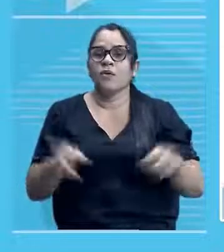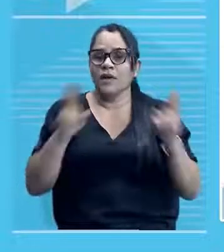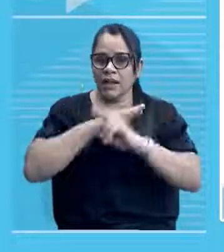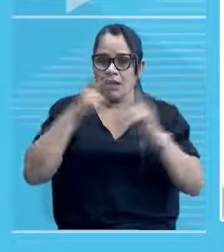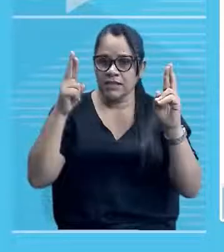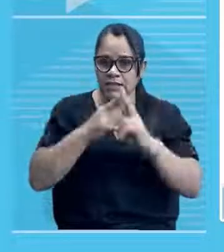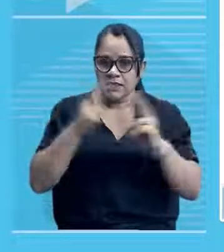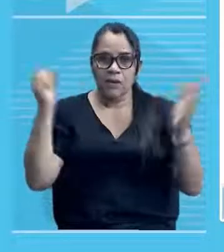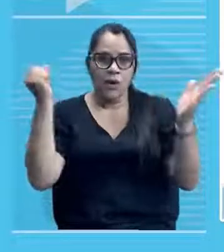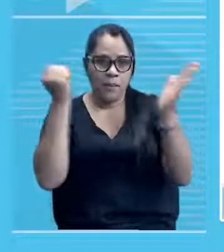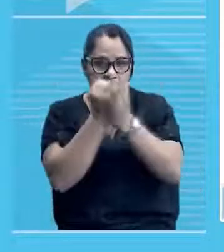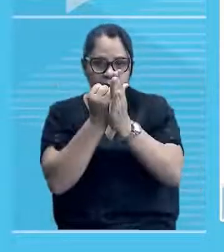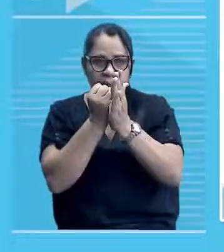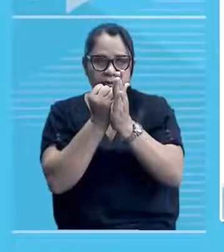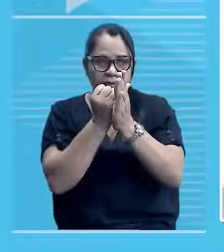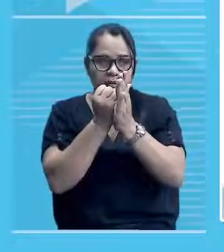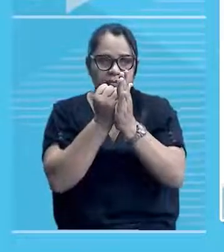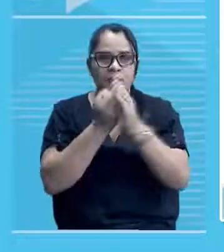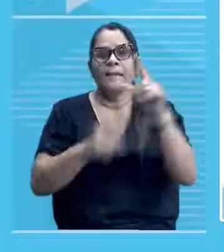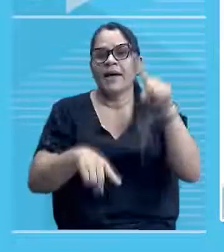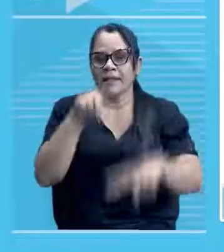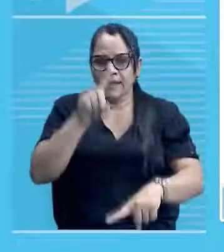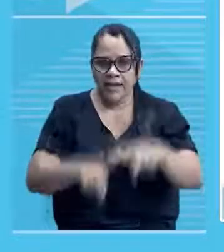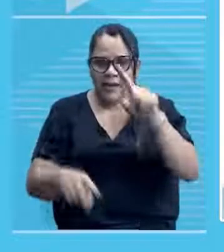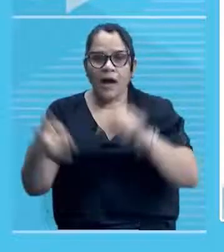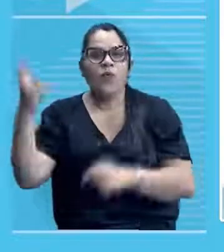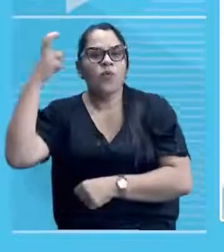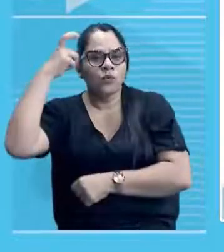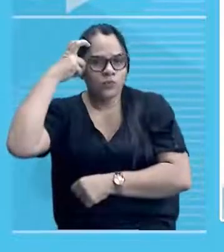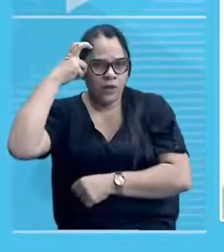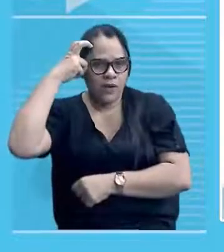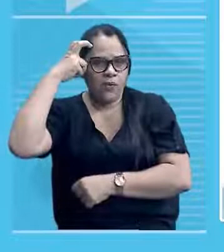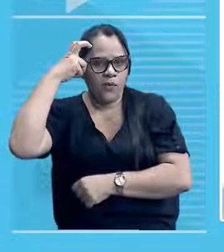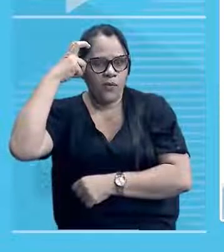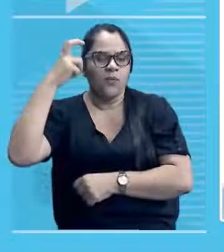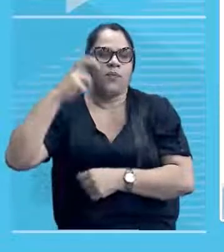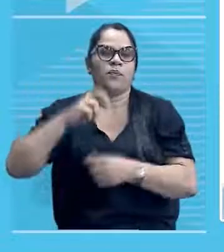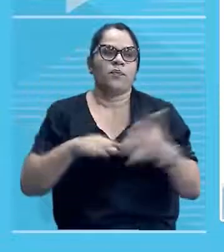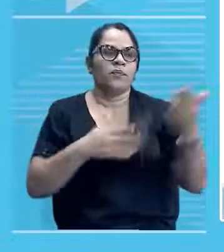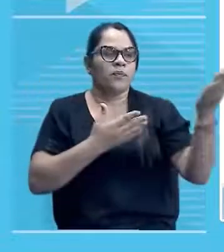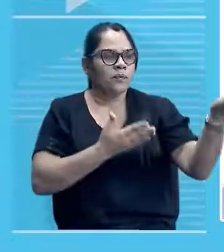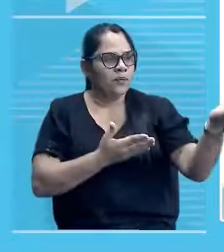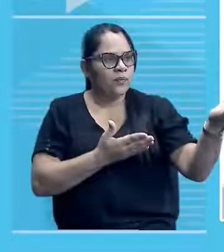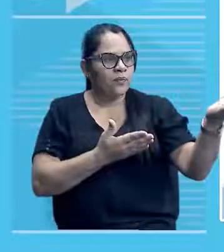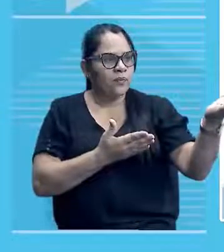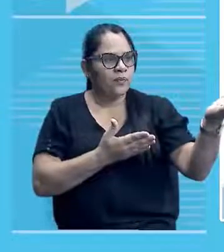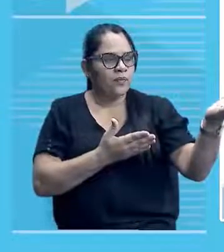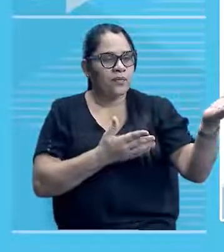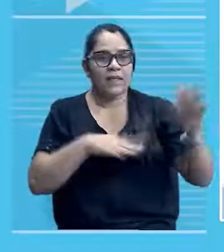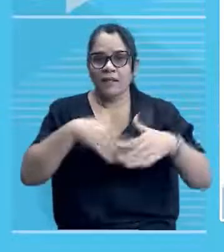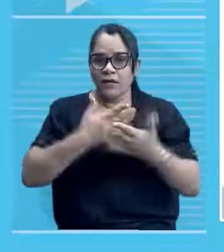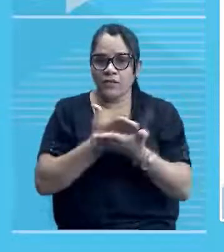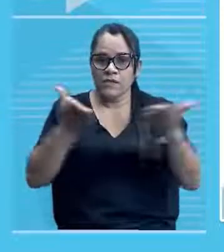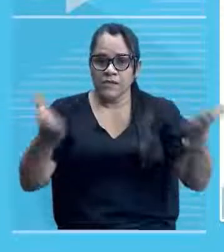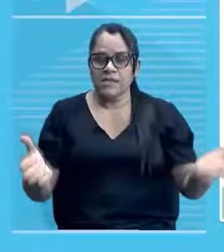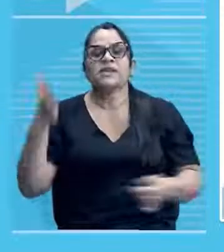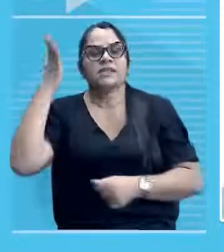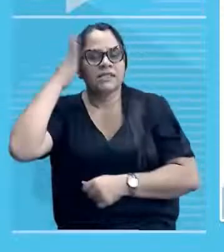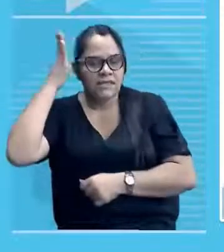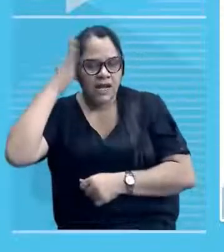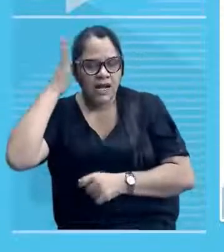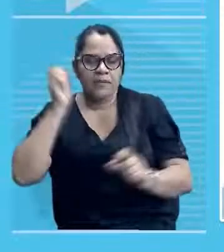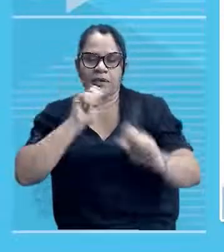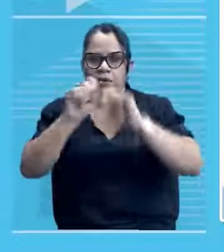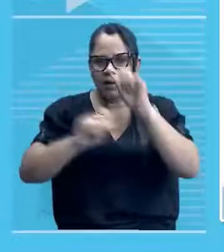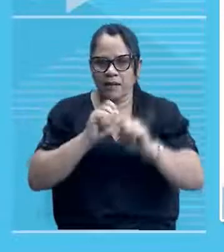ao patrimônio cultural material, gente, olha, patrimônio cultural material, já, você já sabe, né? Que nós temos